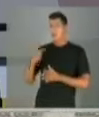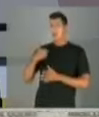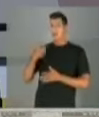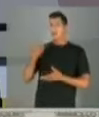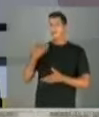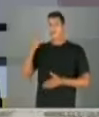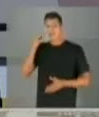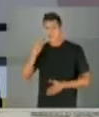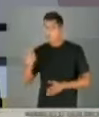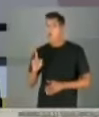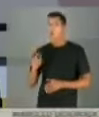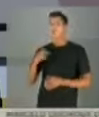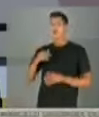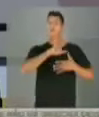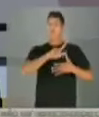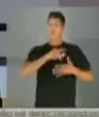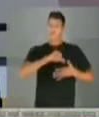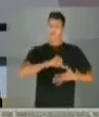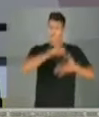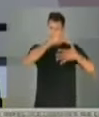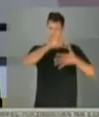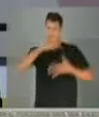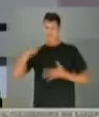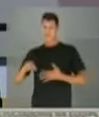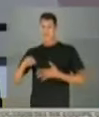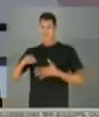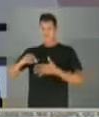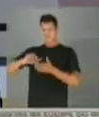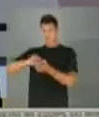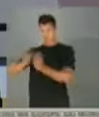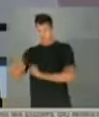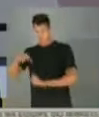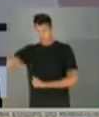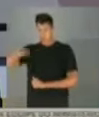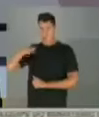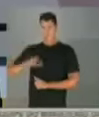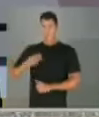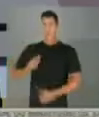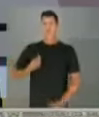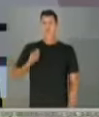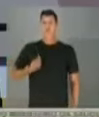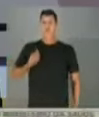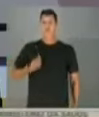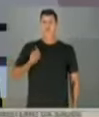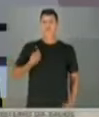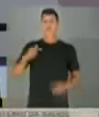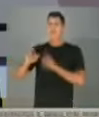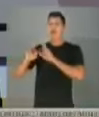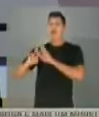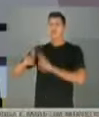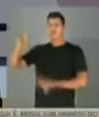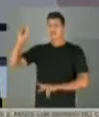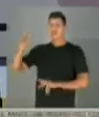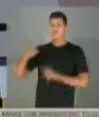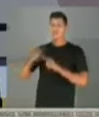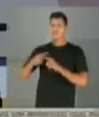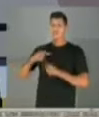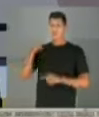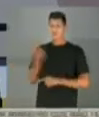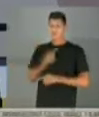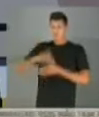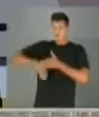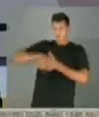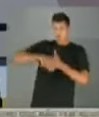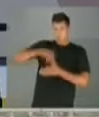que a diferença entre a Copa América e os outros campeonatos é a questão de sobrevivência de trabalhadores. Por que que os nossos